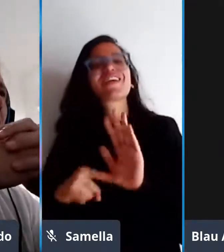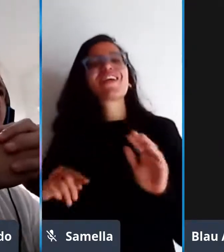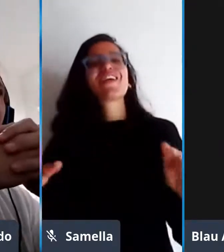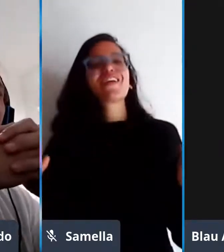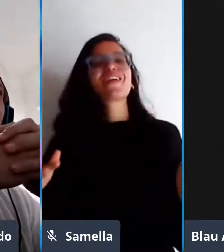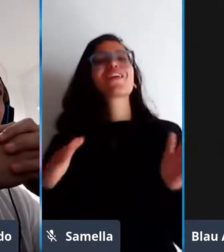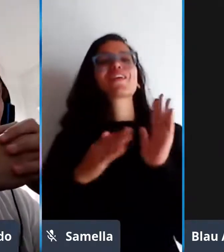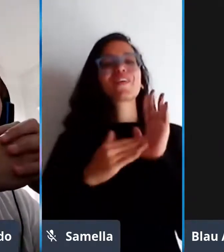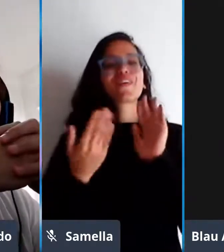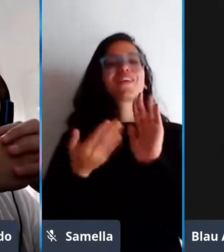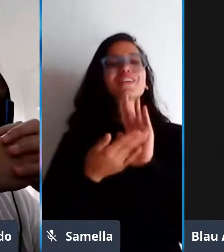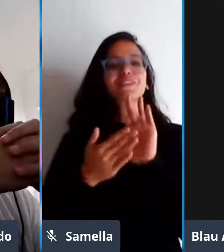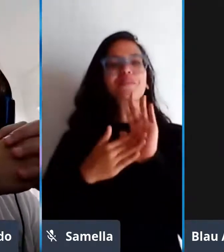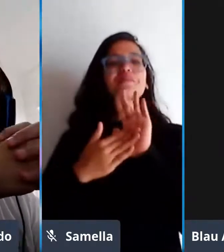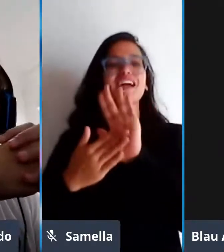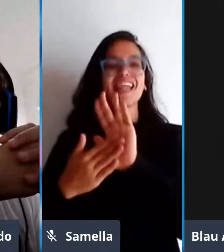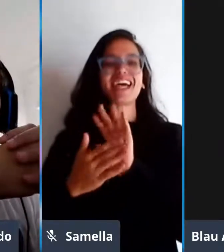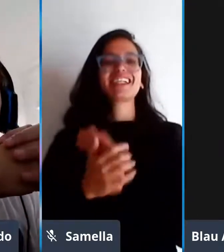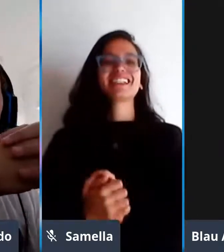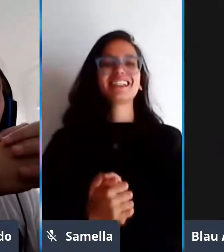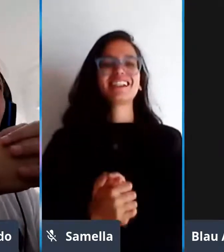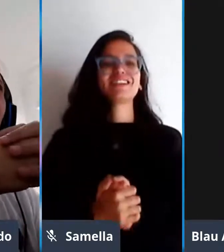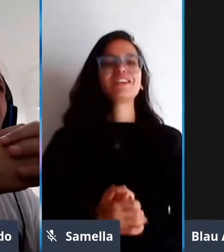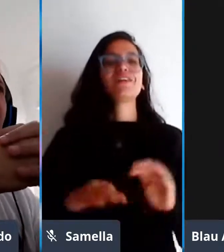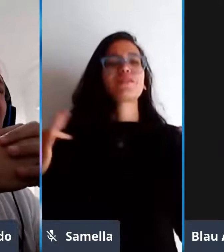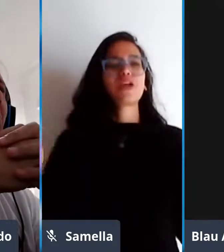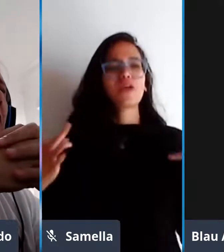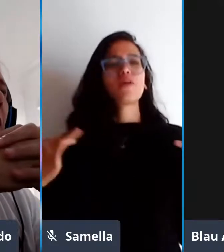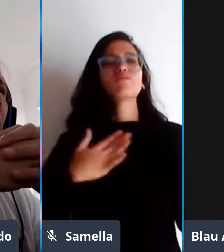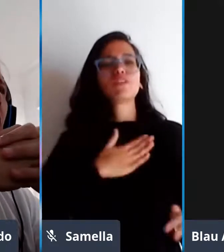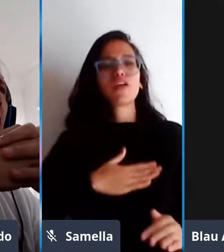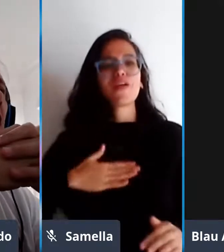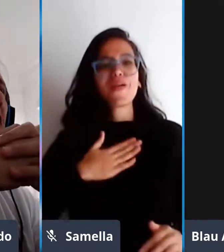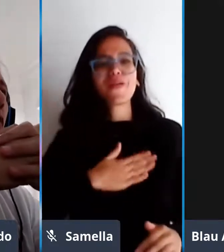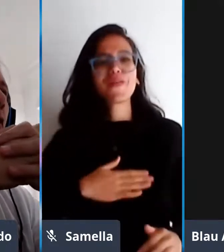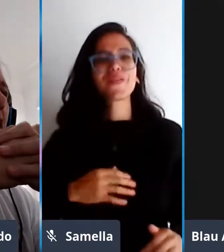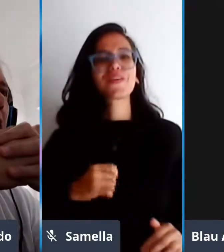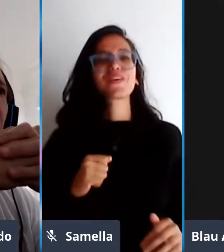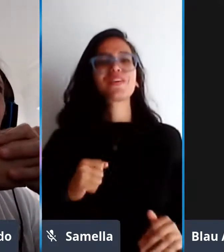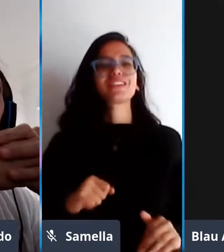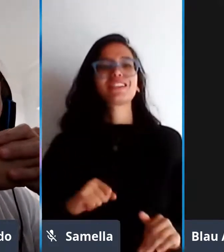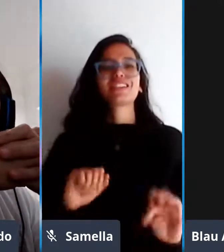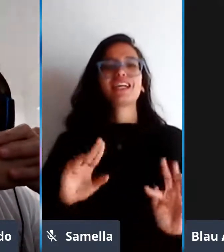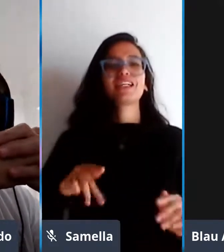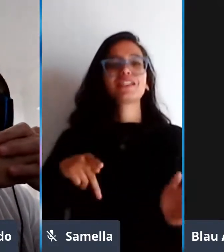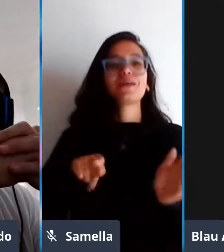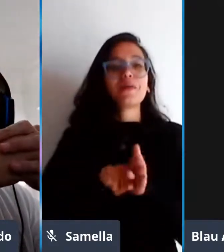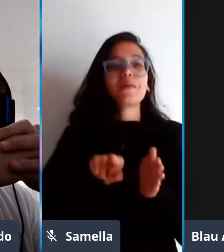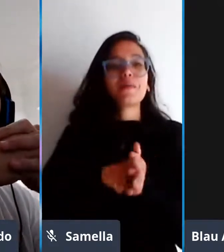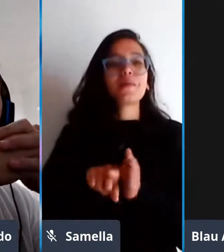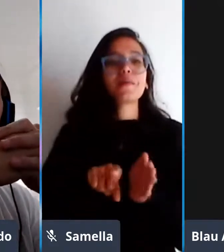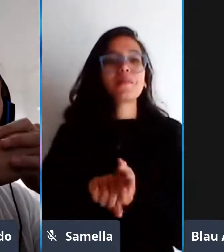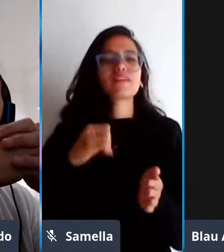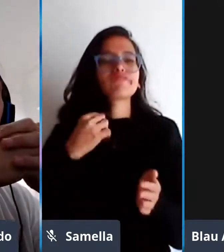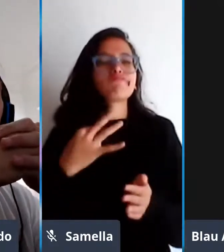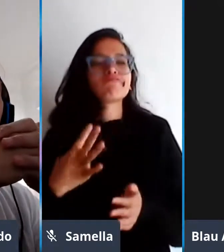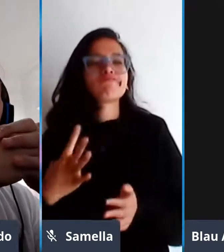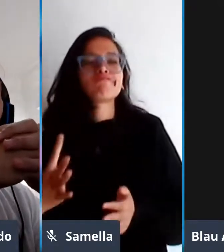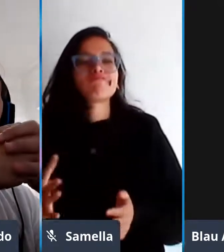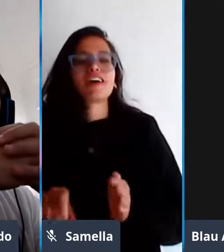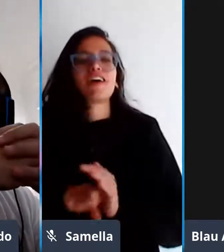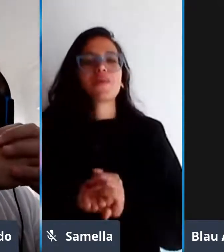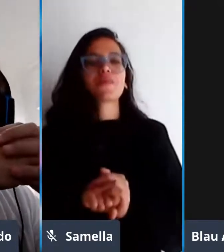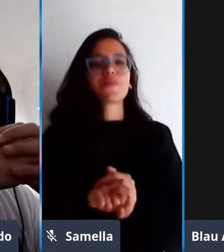eu acho que foi muito riquíssima houveram várias perguntas eu vou fazer algumas aqui que o meu querido Lemos está